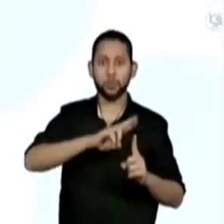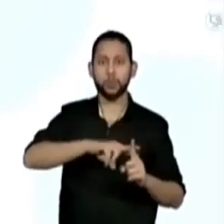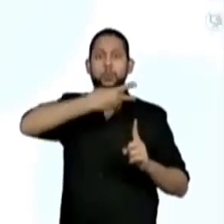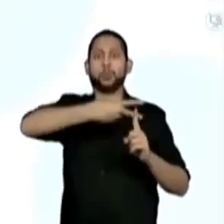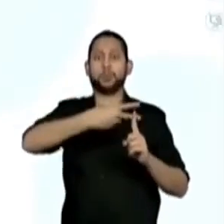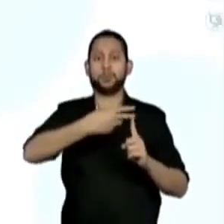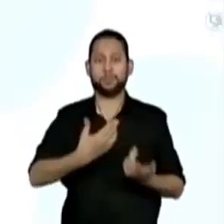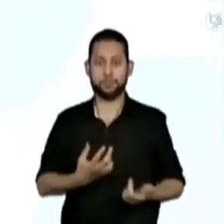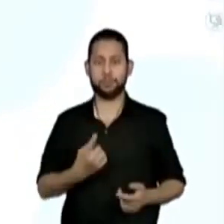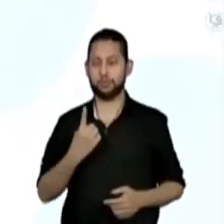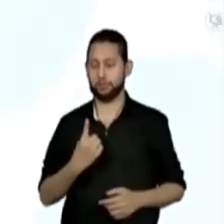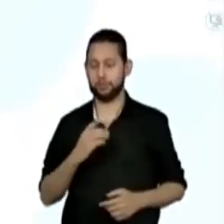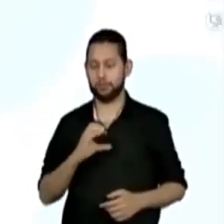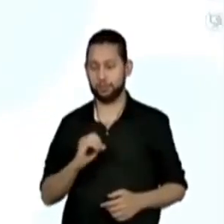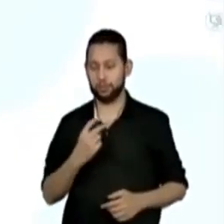lá.